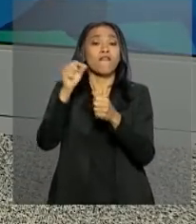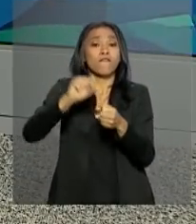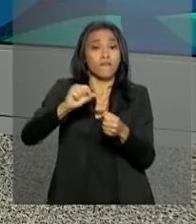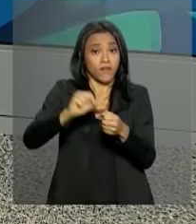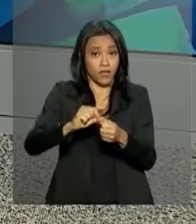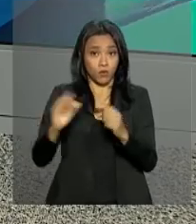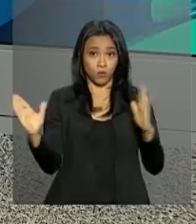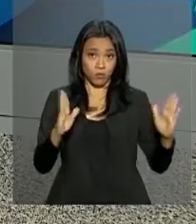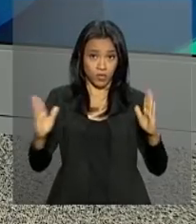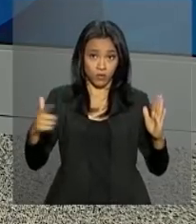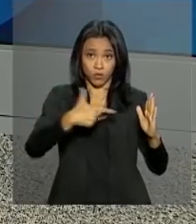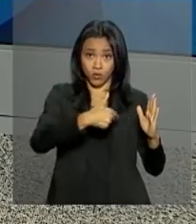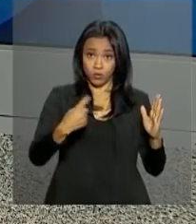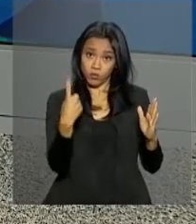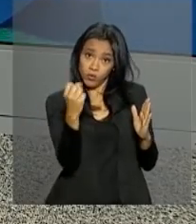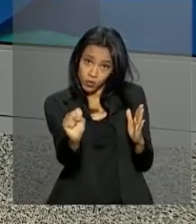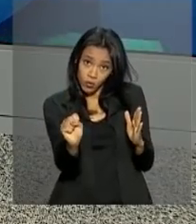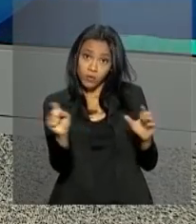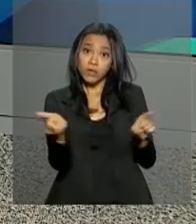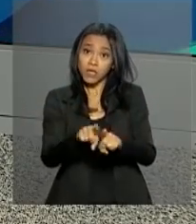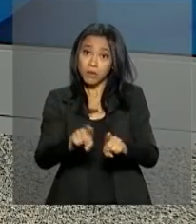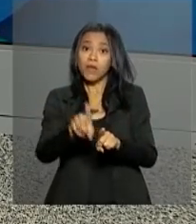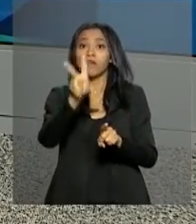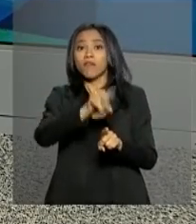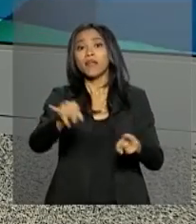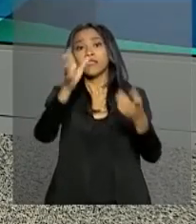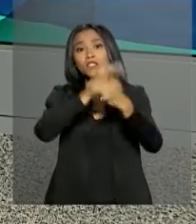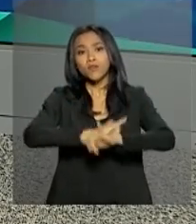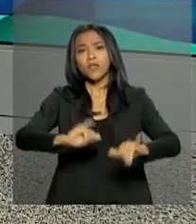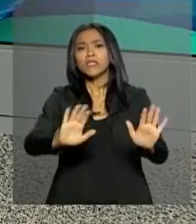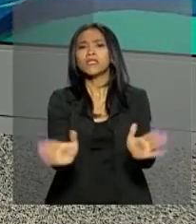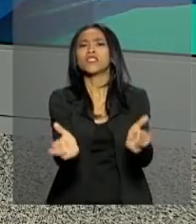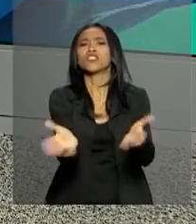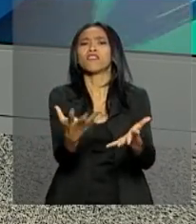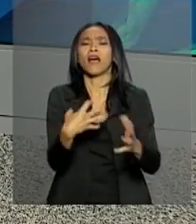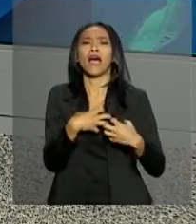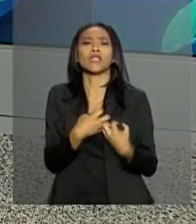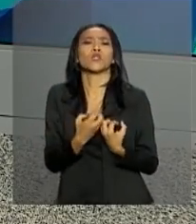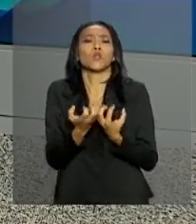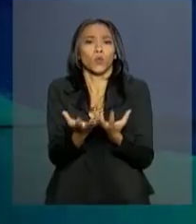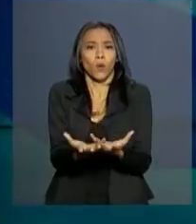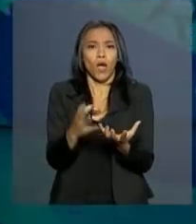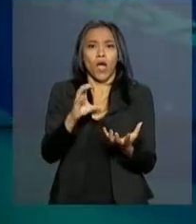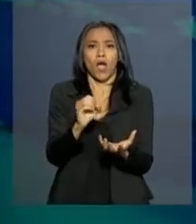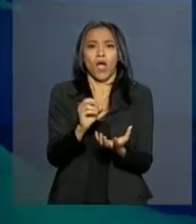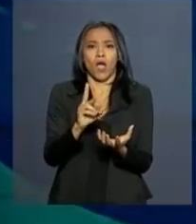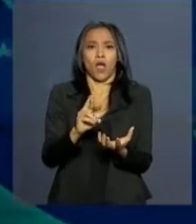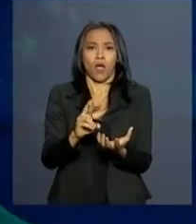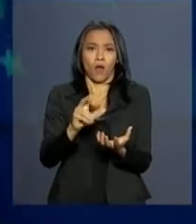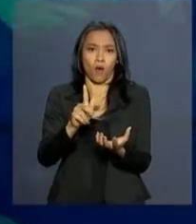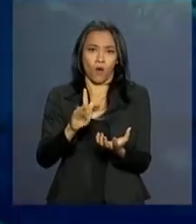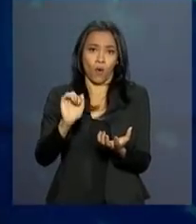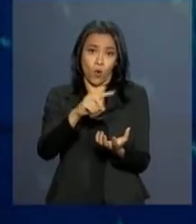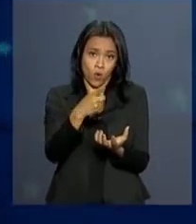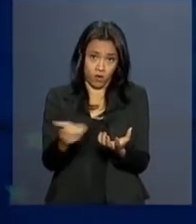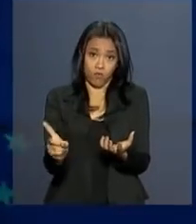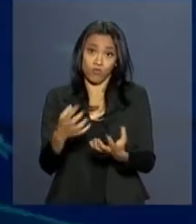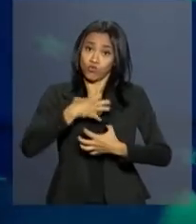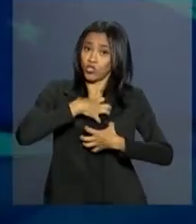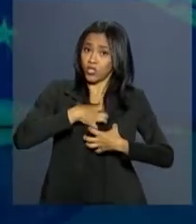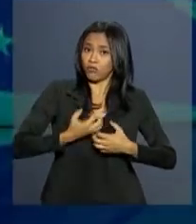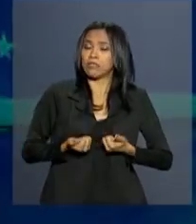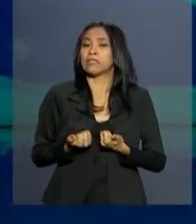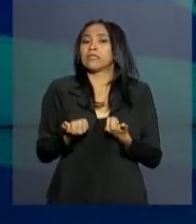2018. Também será lançada a campanha nacional de incentivo à doação de órgãos. O ato de doar muitas vezes